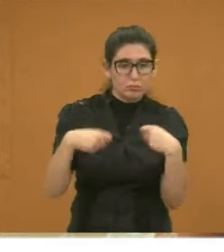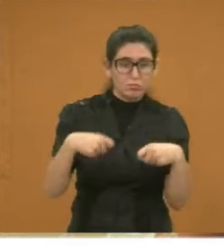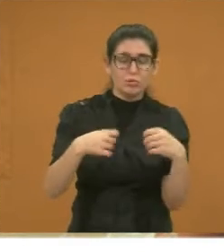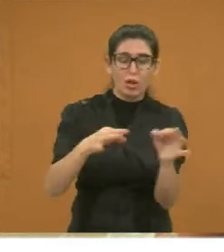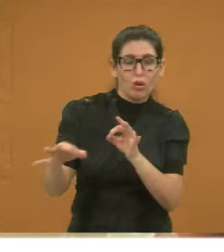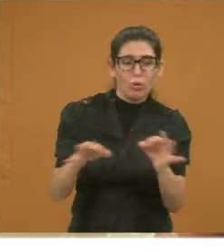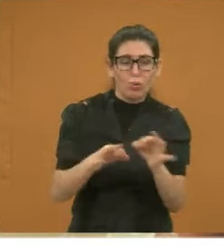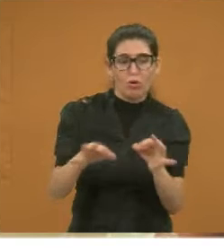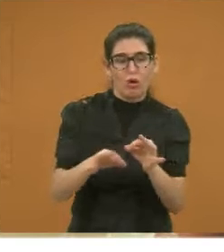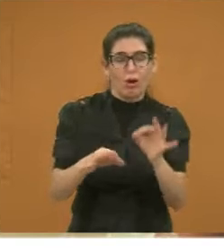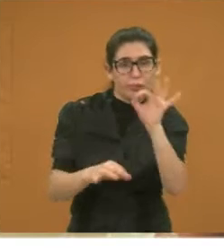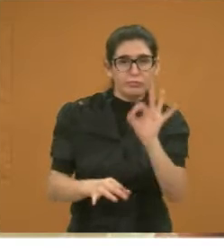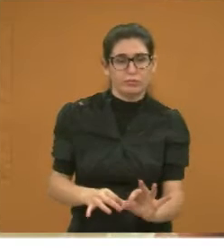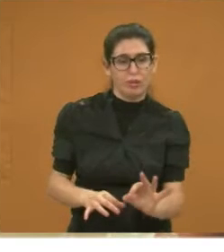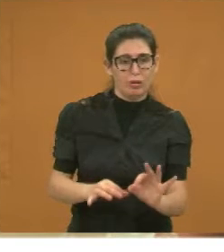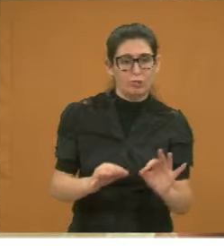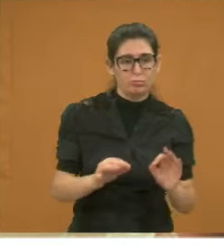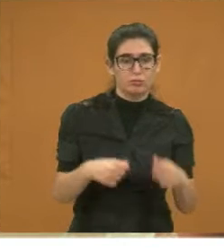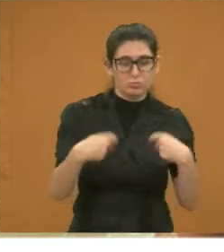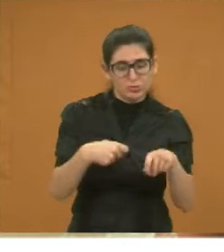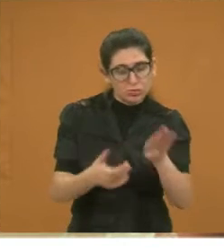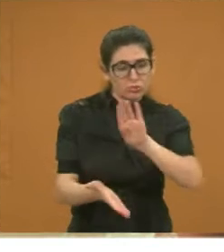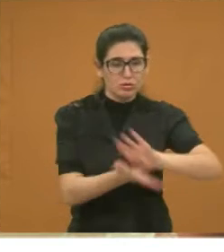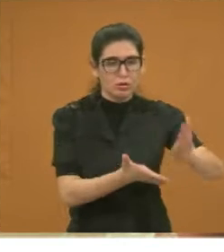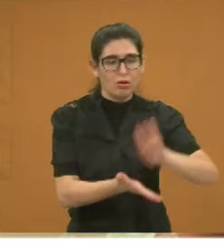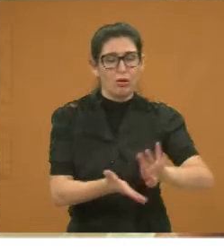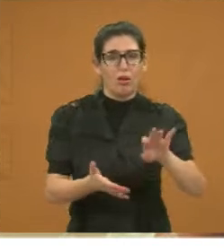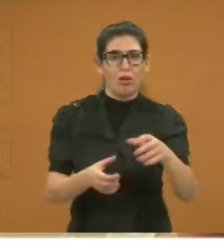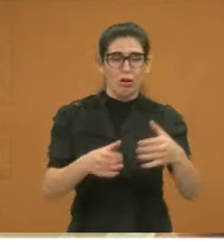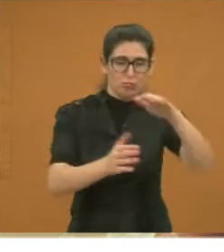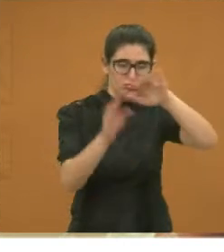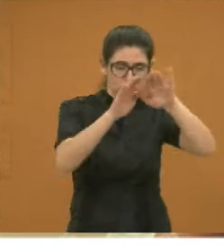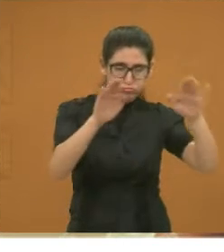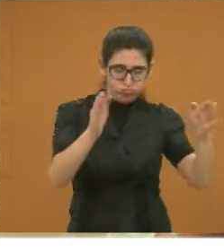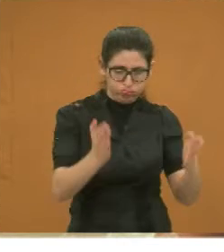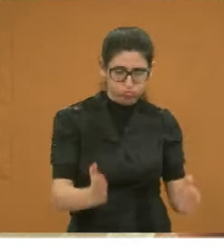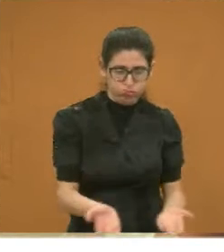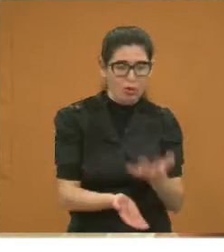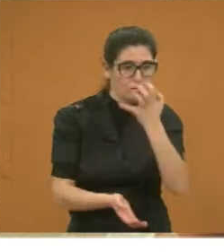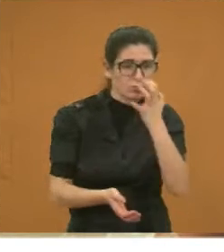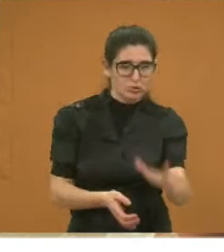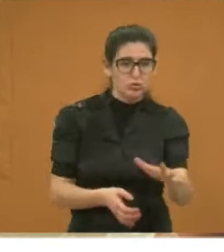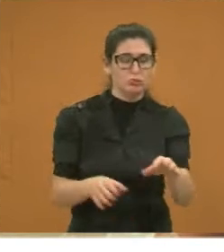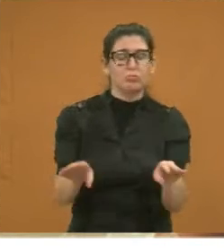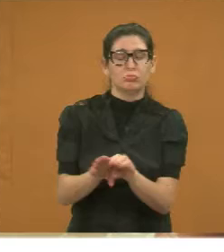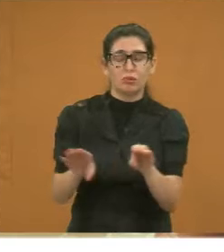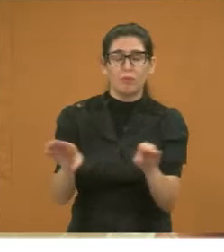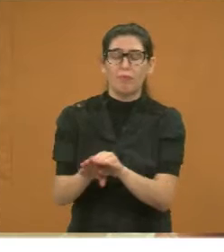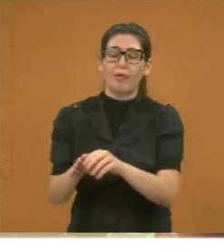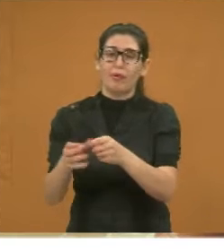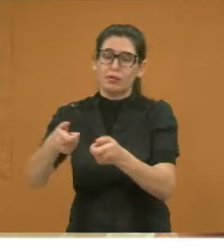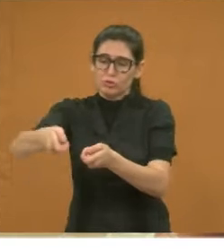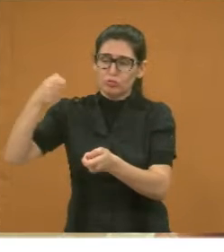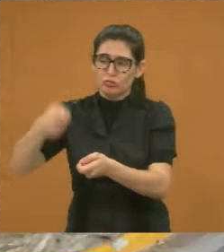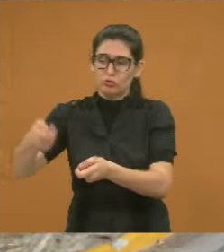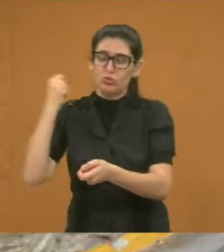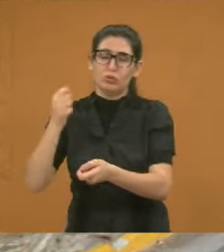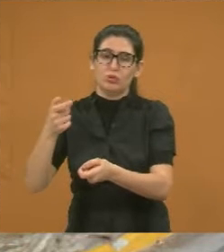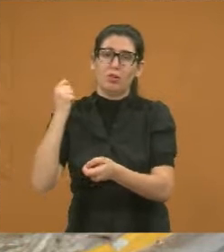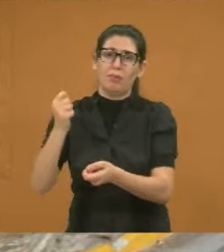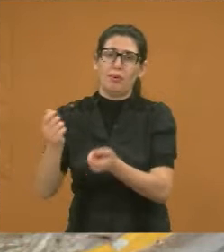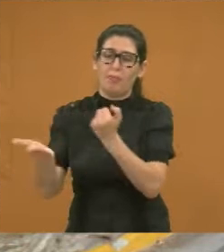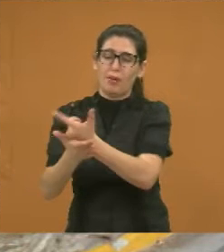a moral de dizer, foi eu que coloquei, vou retirar isso daí. Não dá para fazer o que fizeram lá. A foto 5.